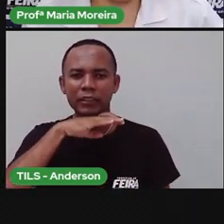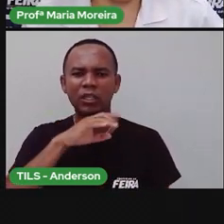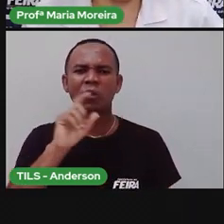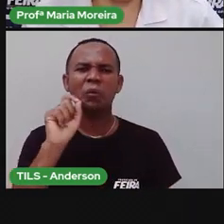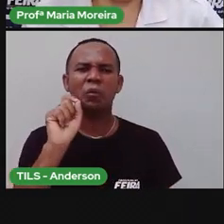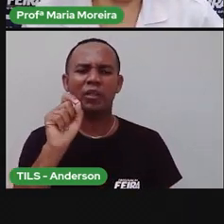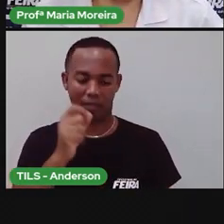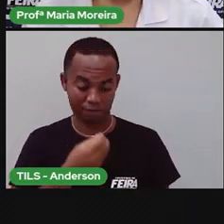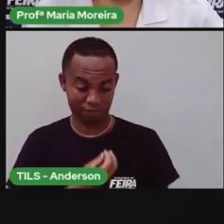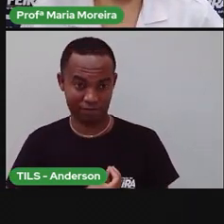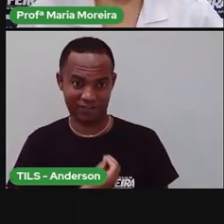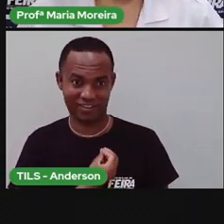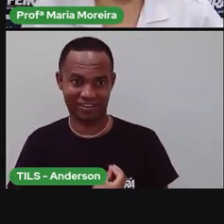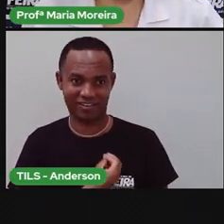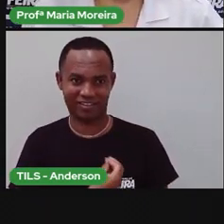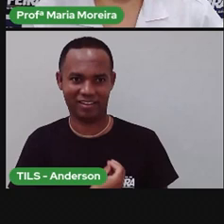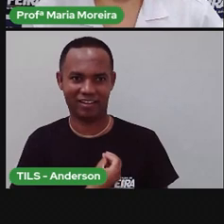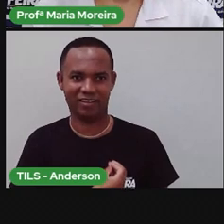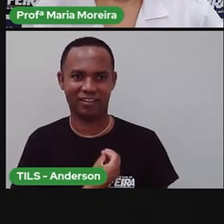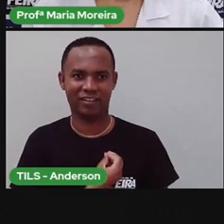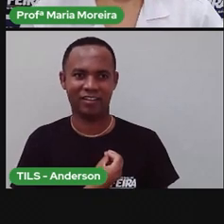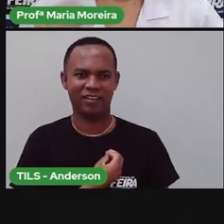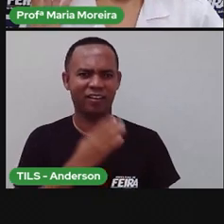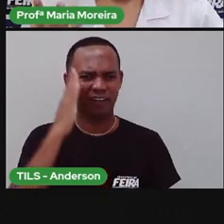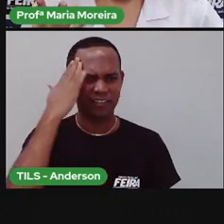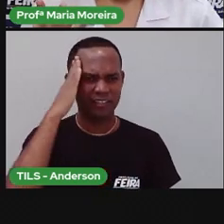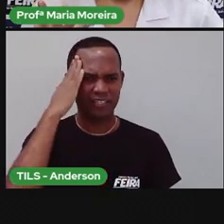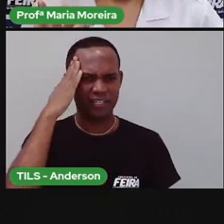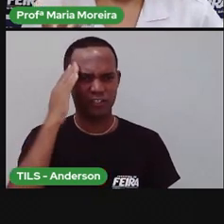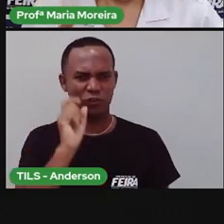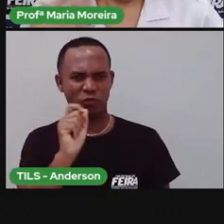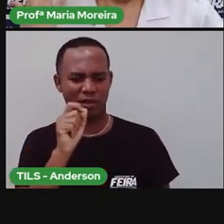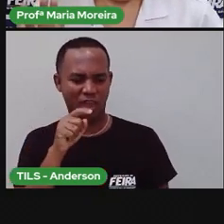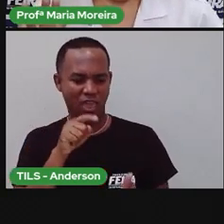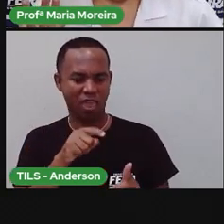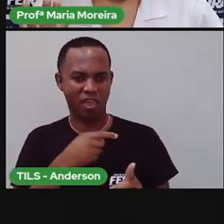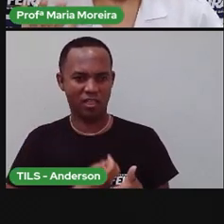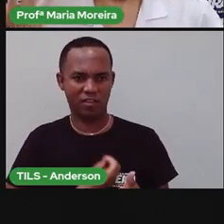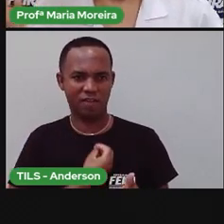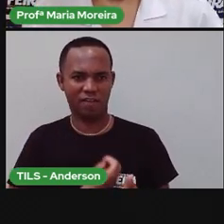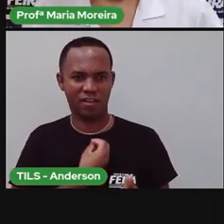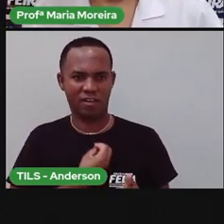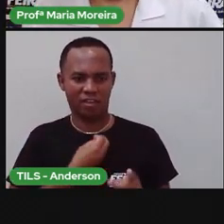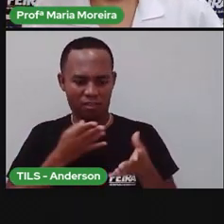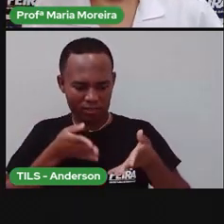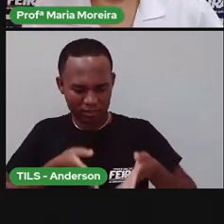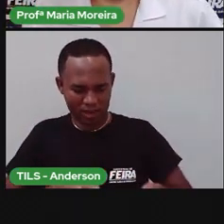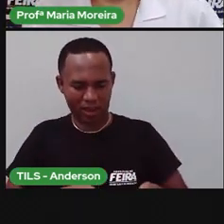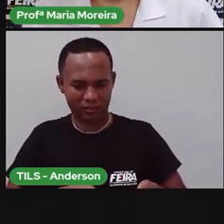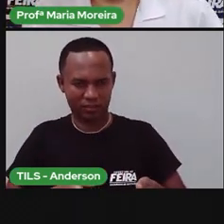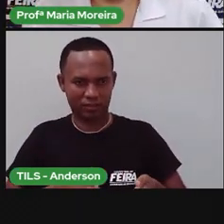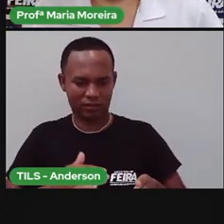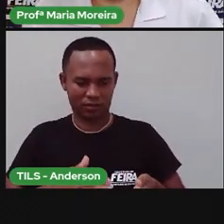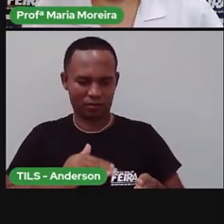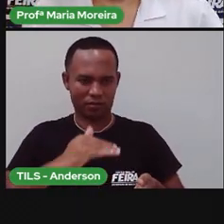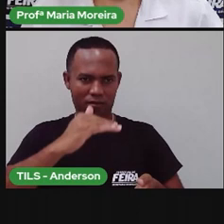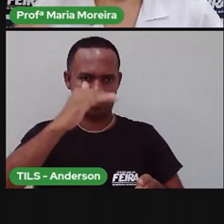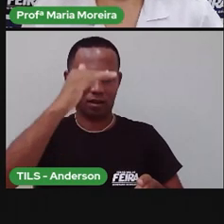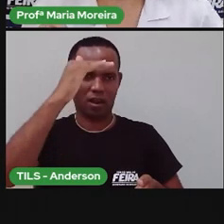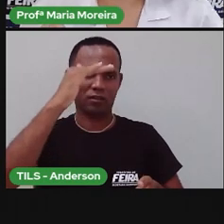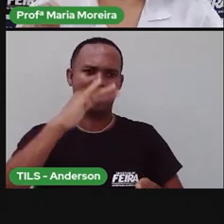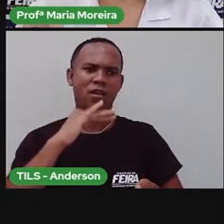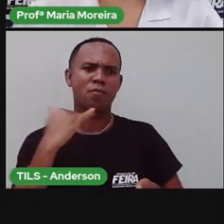um ser vivo, não é mesmo? Porque a gente entende o quê? Que ele nasce, cresce e morre, não é isso?